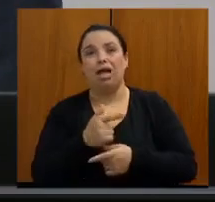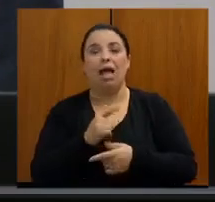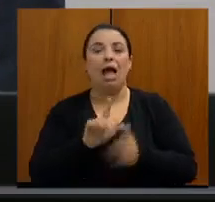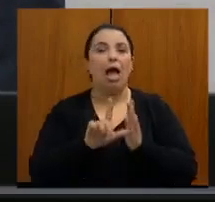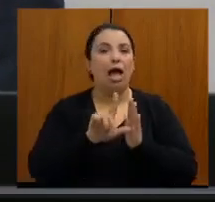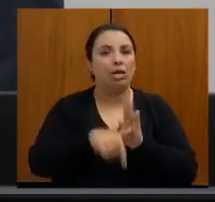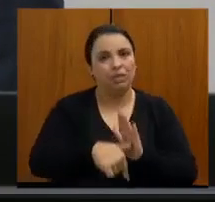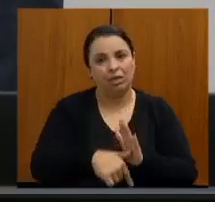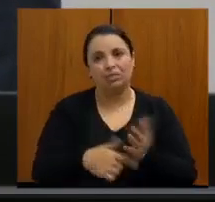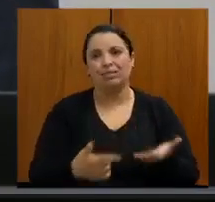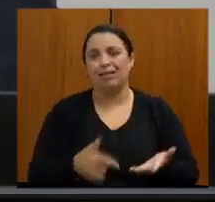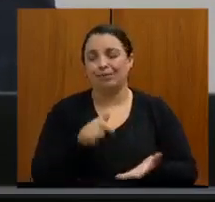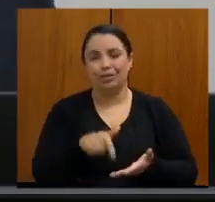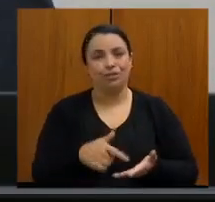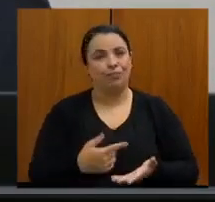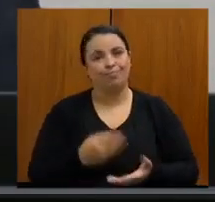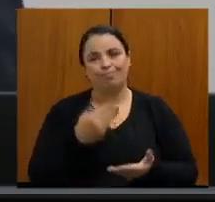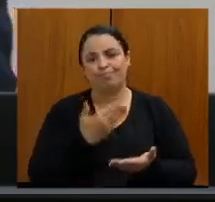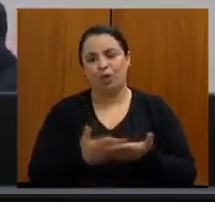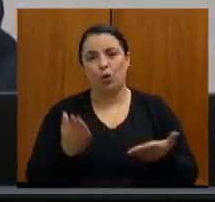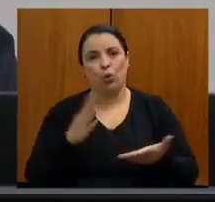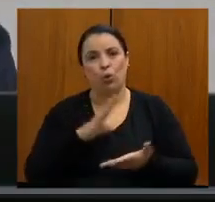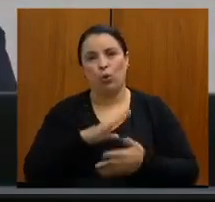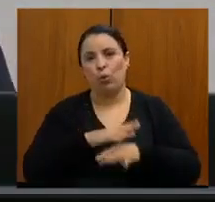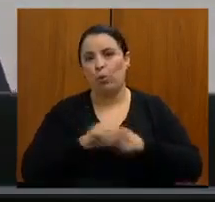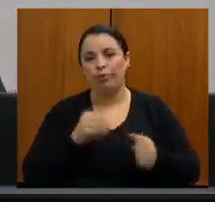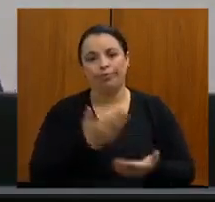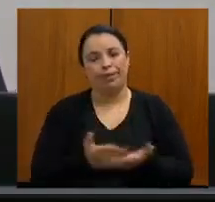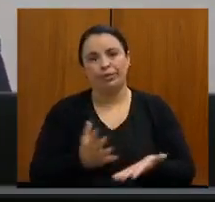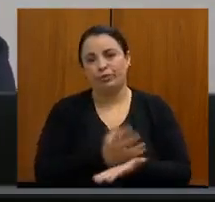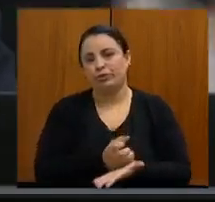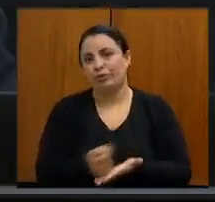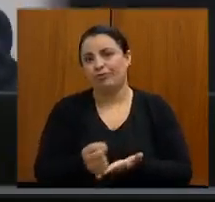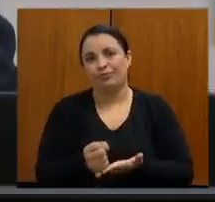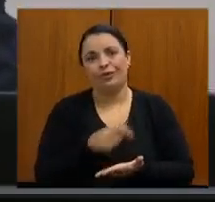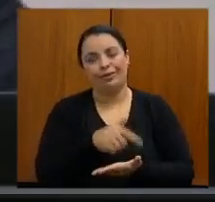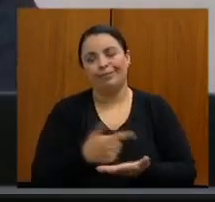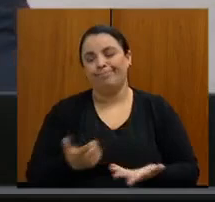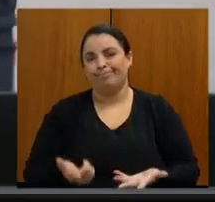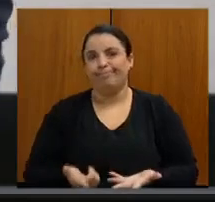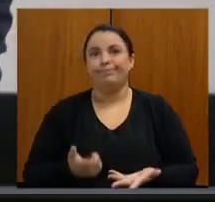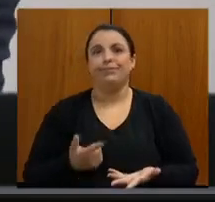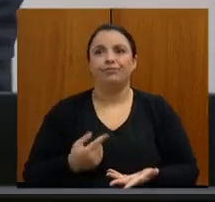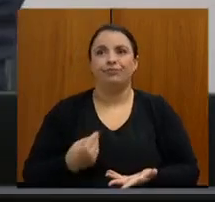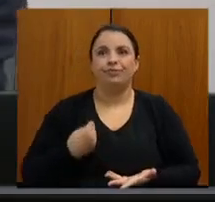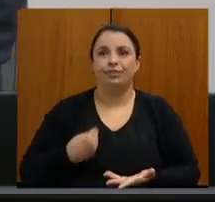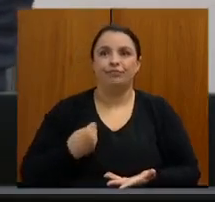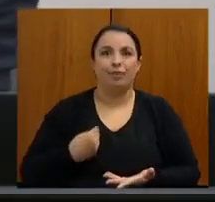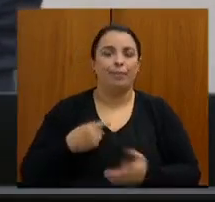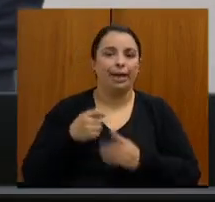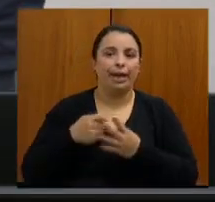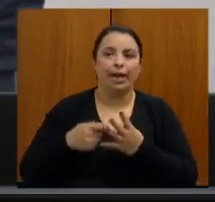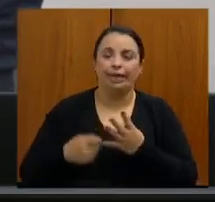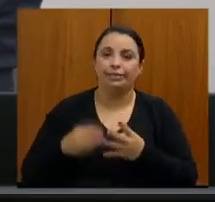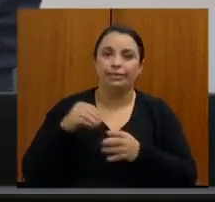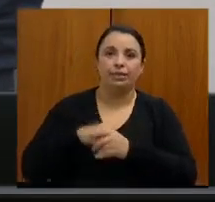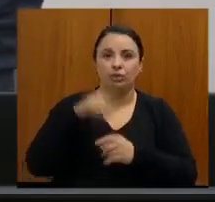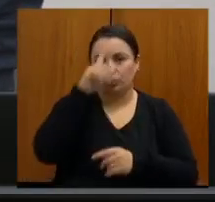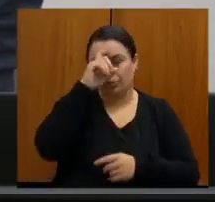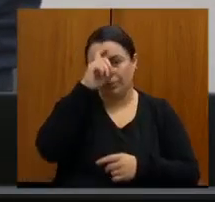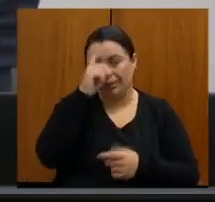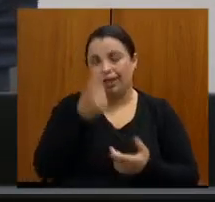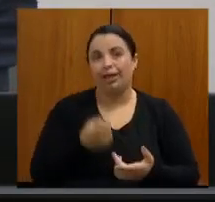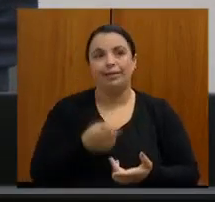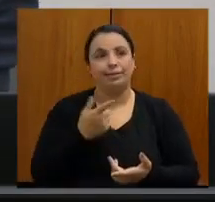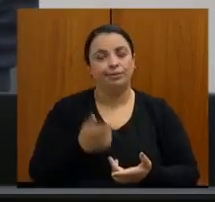não tem mais a oportunidade de cura e acaba aí convivendo por muitos meses dentro de hospital e sobrevive às custas do seu próprio